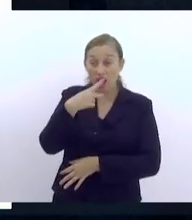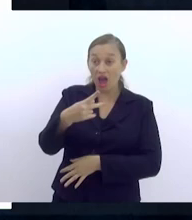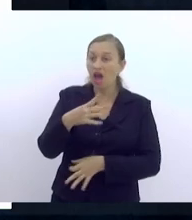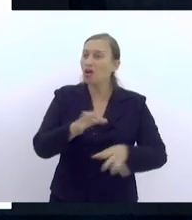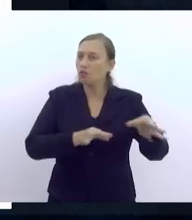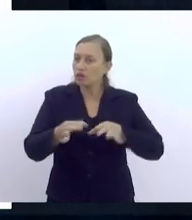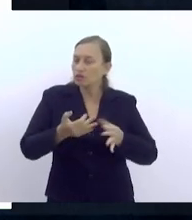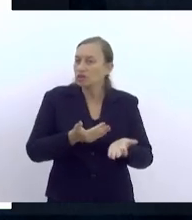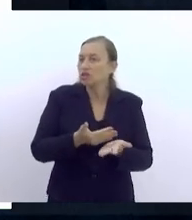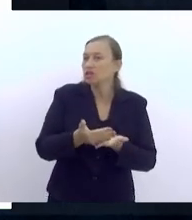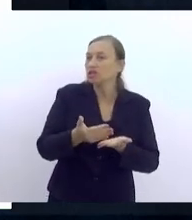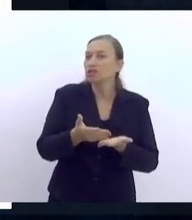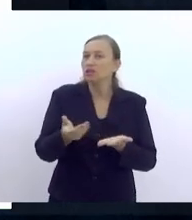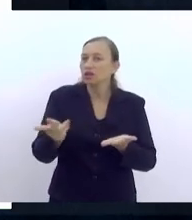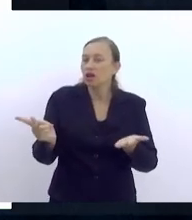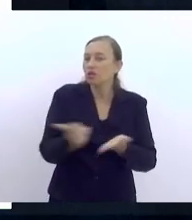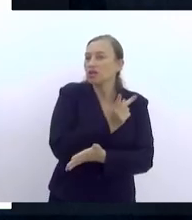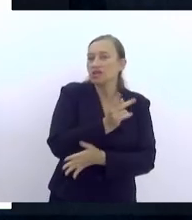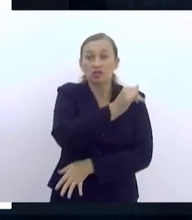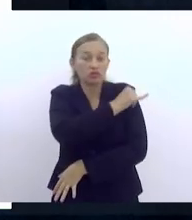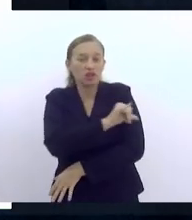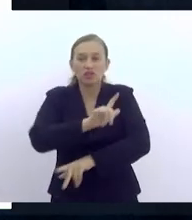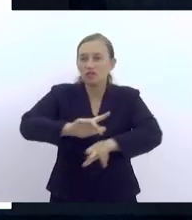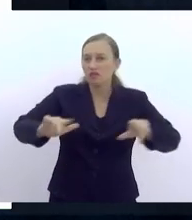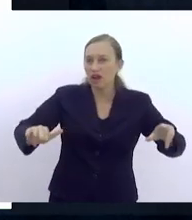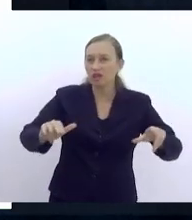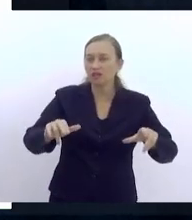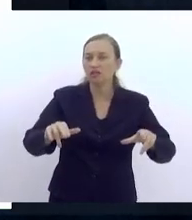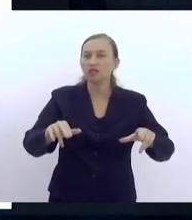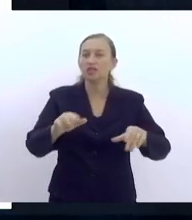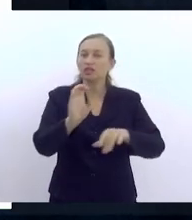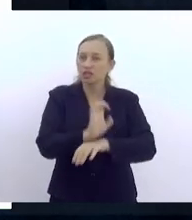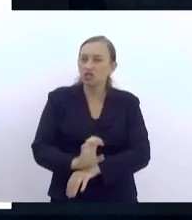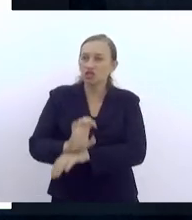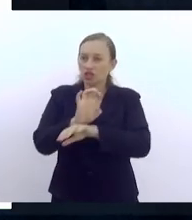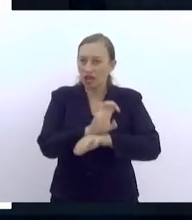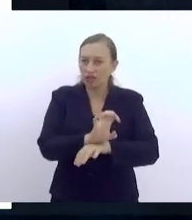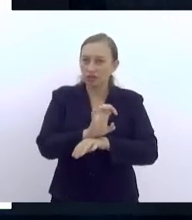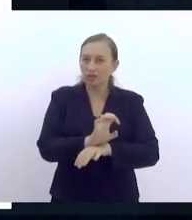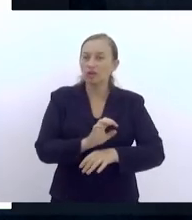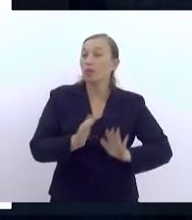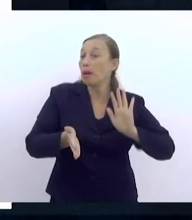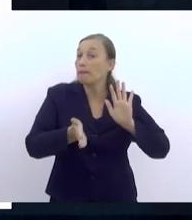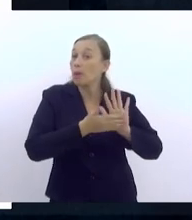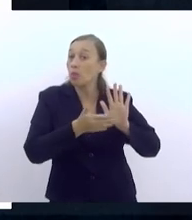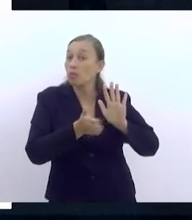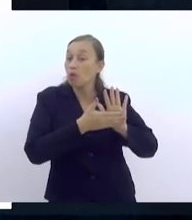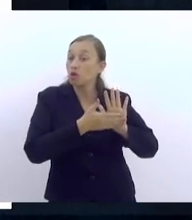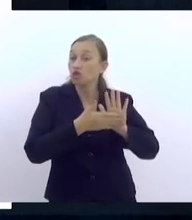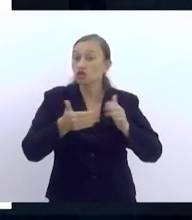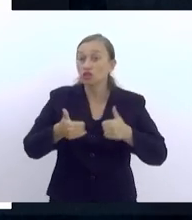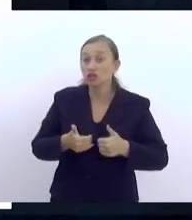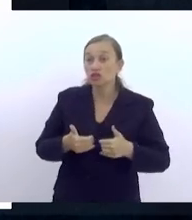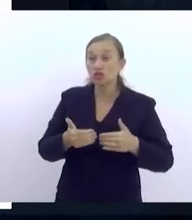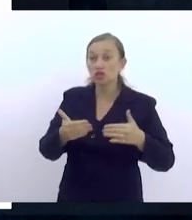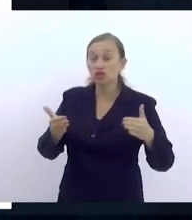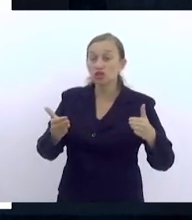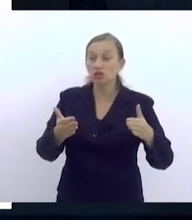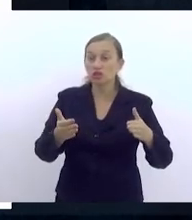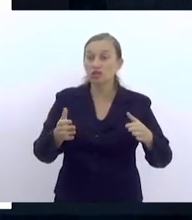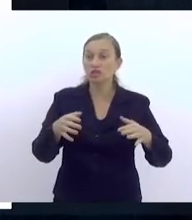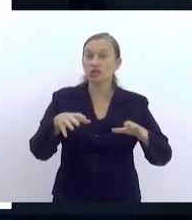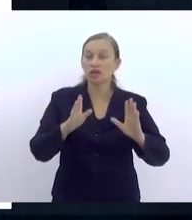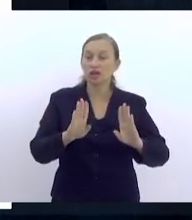aconteceu no Rio de Janeiro, em vários estados da federação, e que tinha uma proposta de abrir as escolas